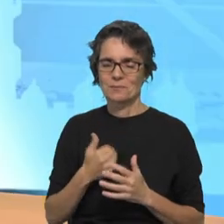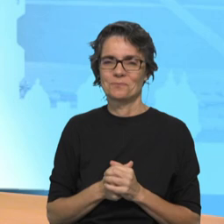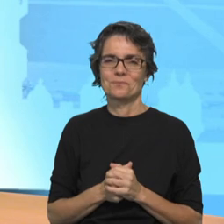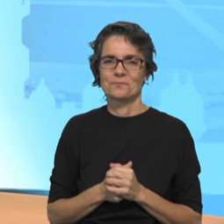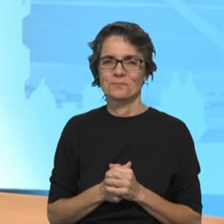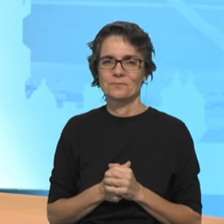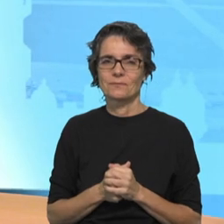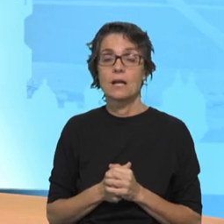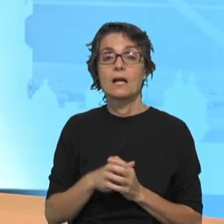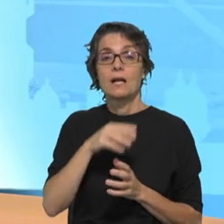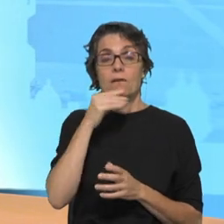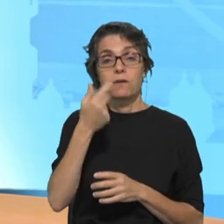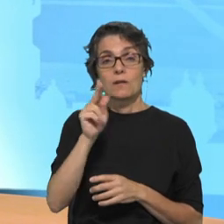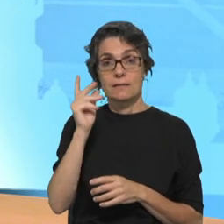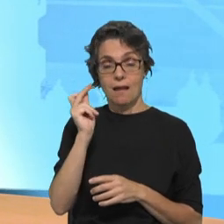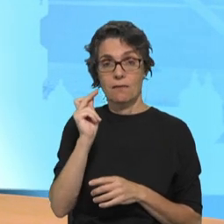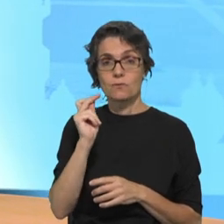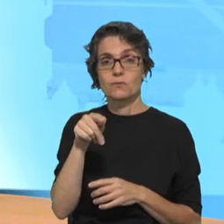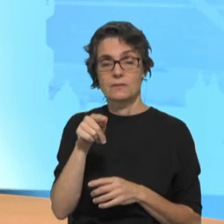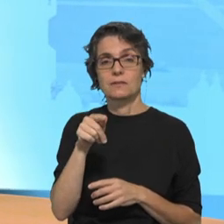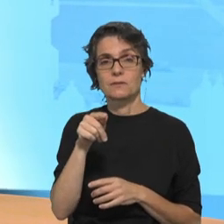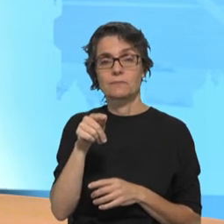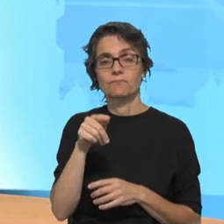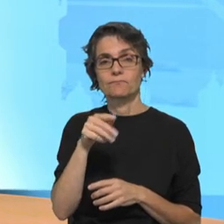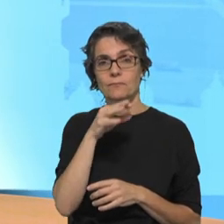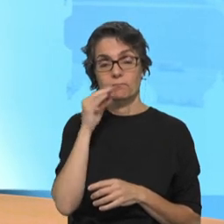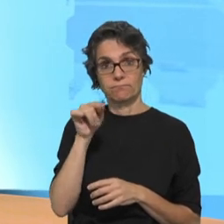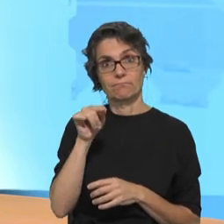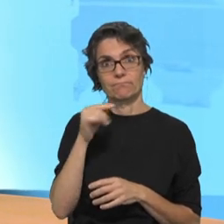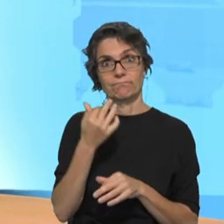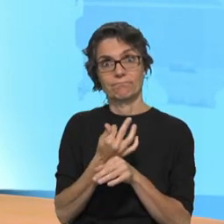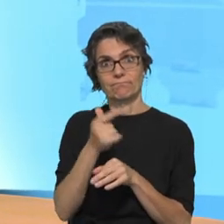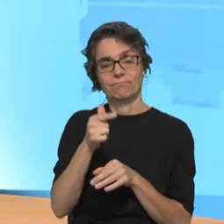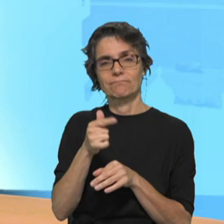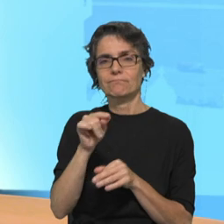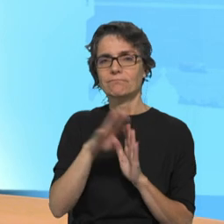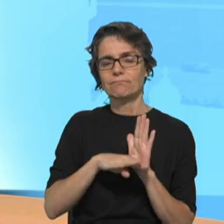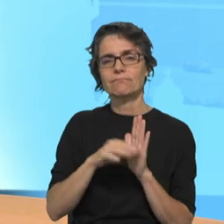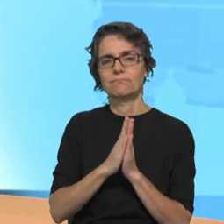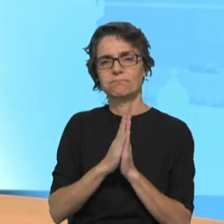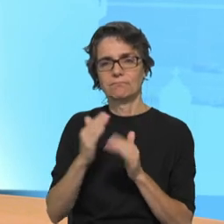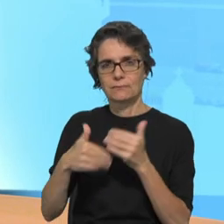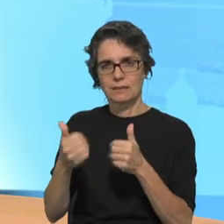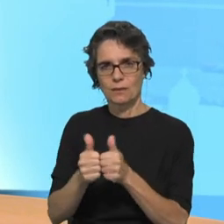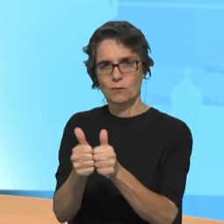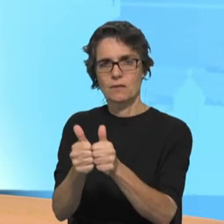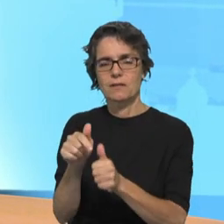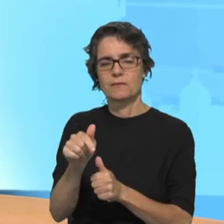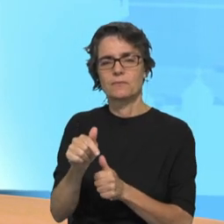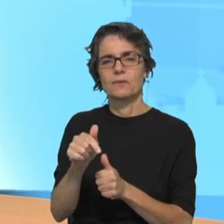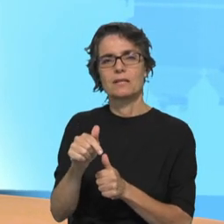Os senhores do CNE que estarão por certo também aqui no Programa Eclésia ao longo dos próximos dias dando conta